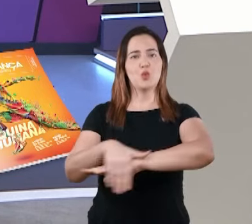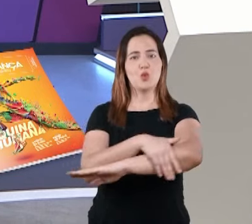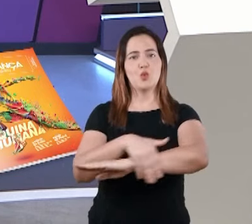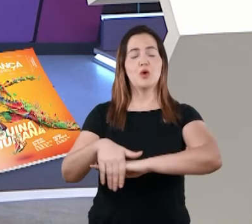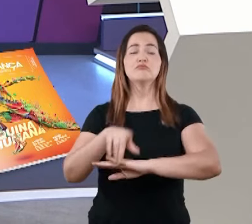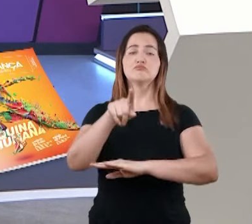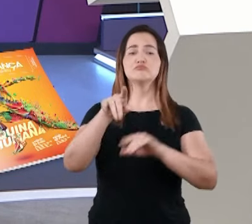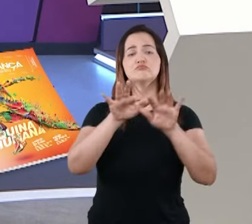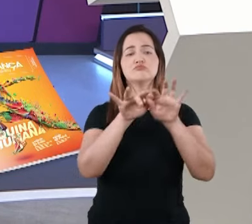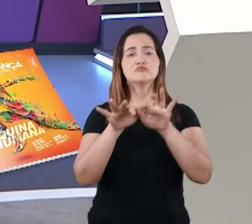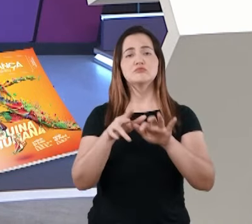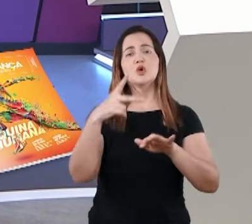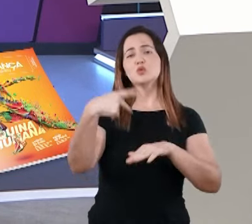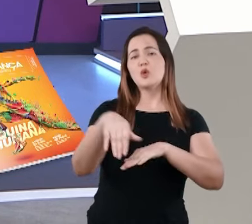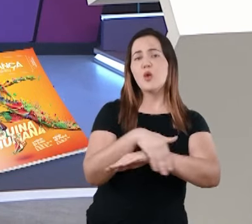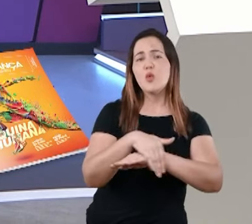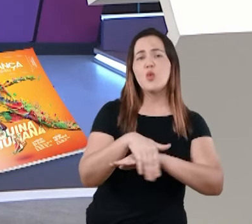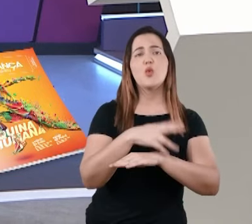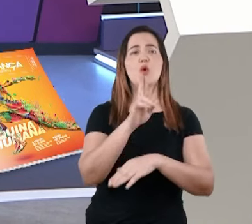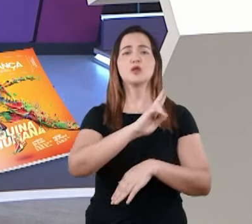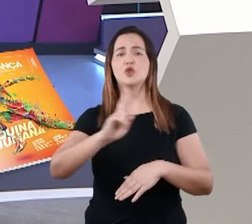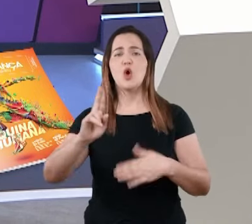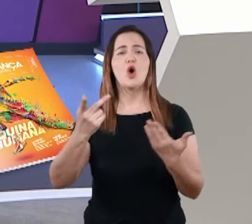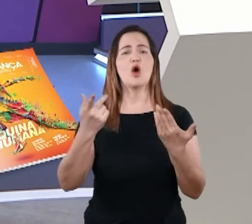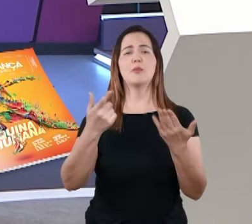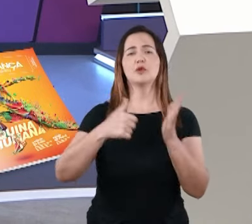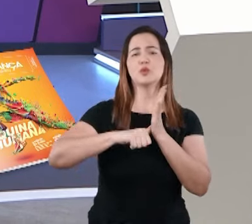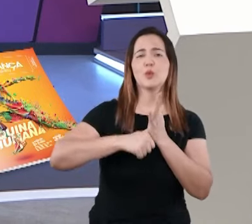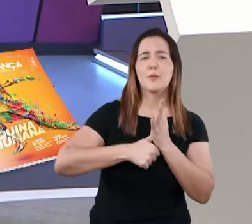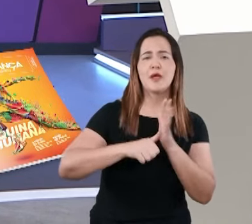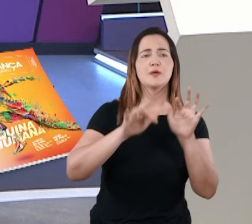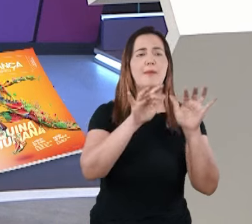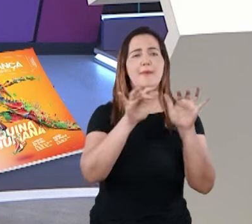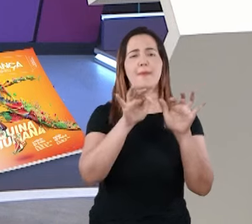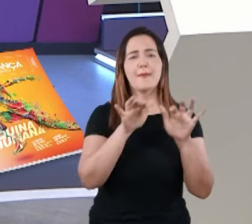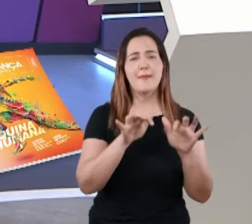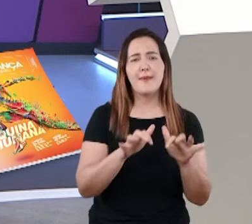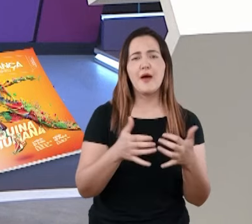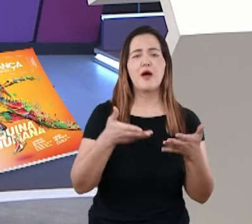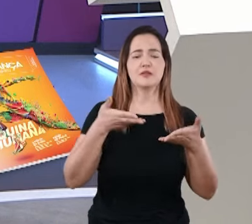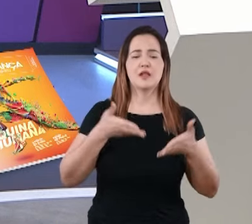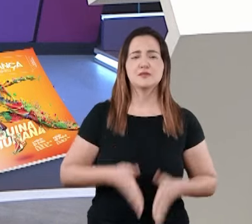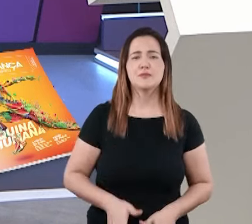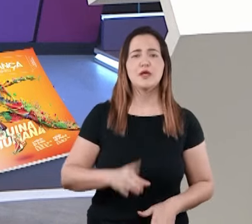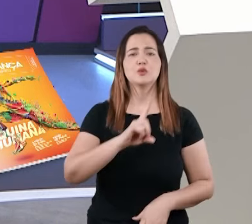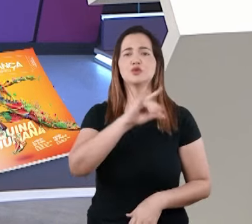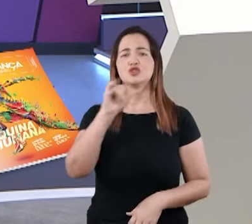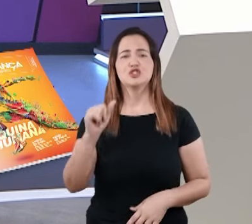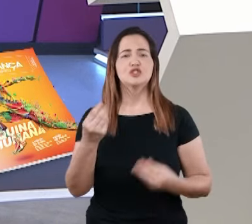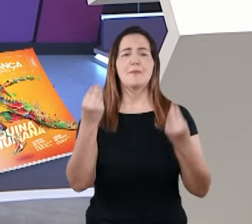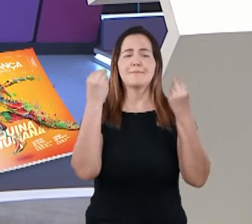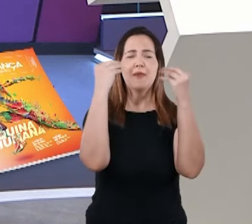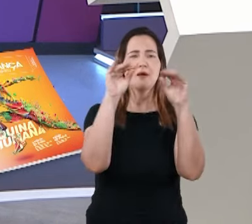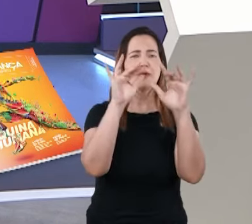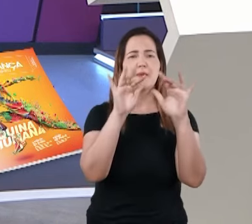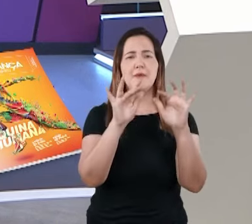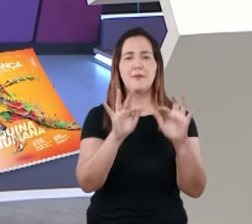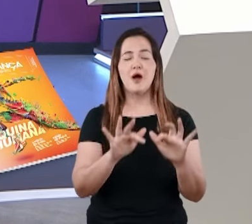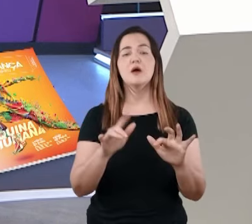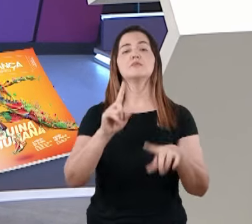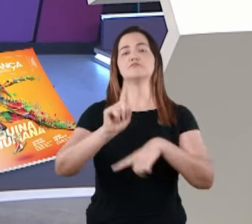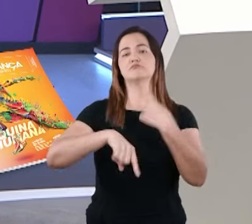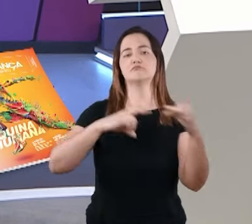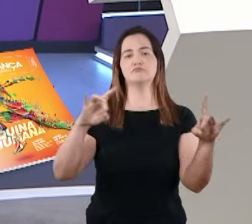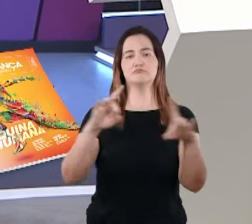correio. É só você colocar aqui. Então vai fazer o seu cadastro colocando seu CPF, data de nascimento, outros dados. Para que nós